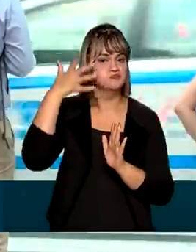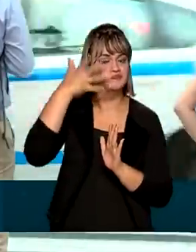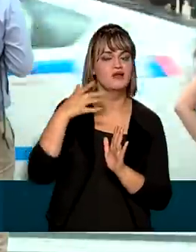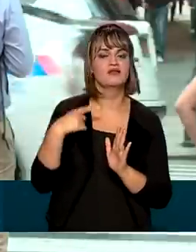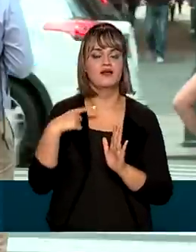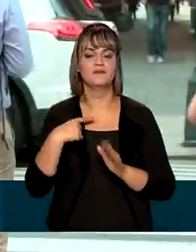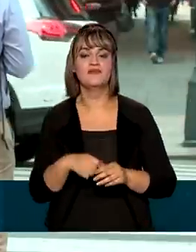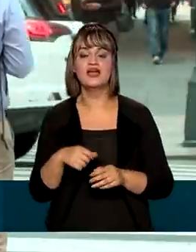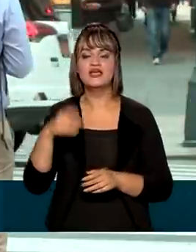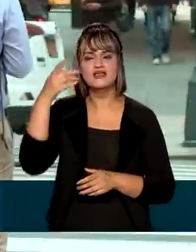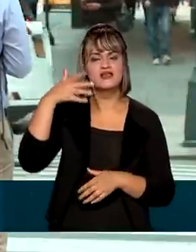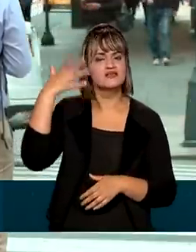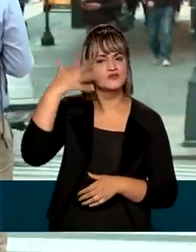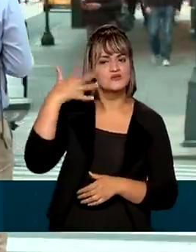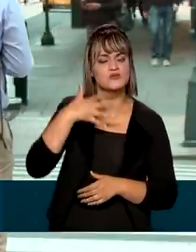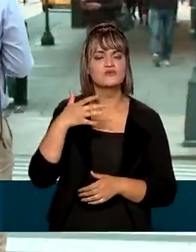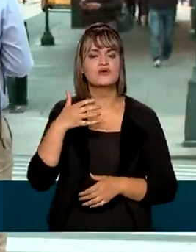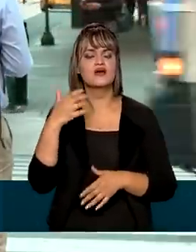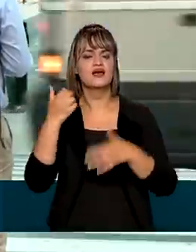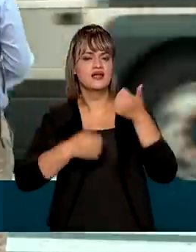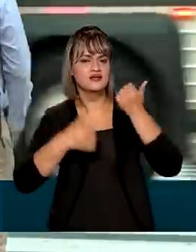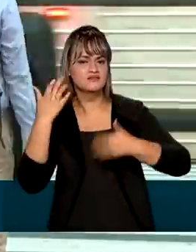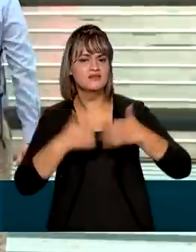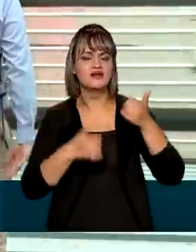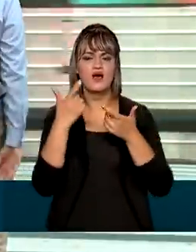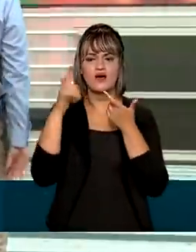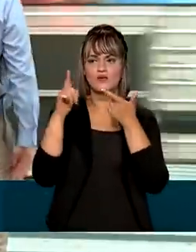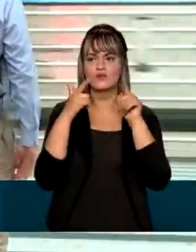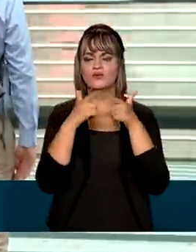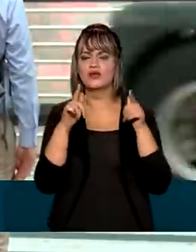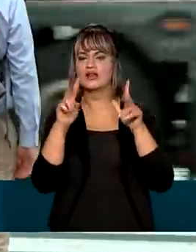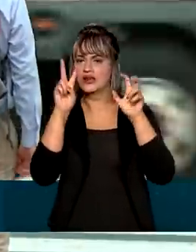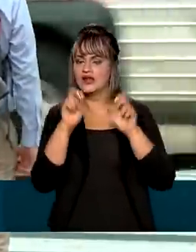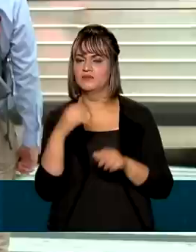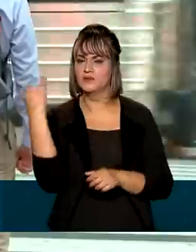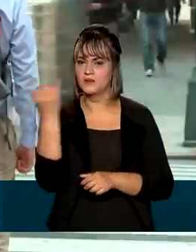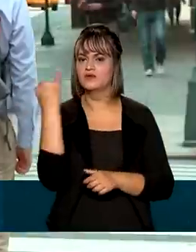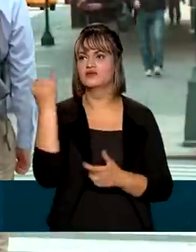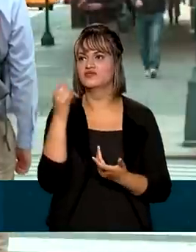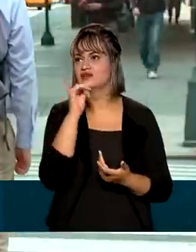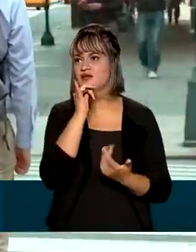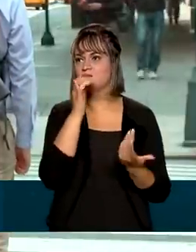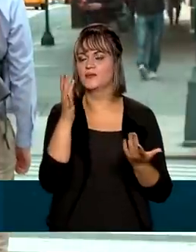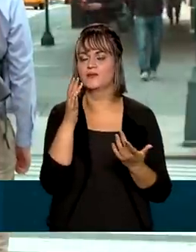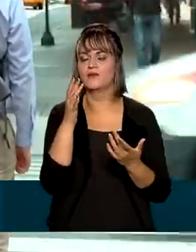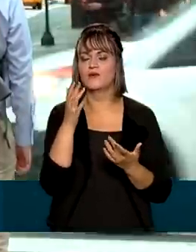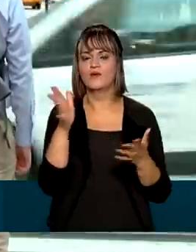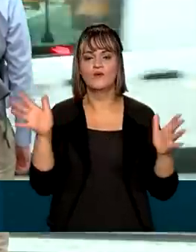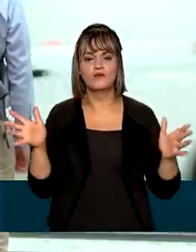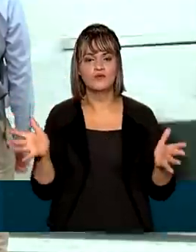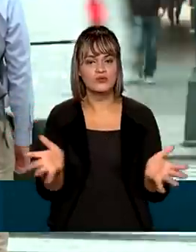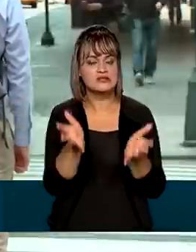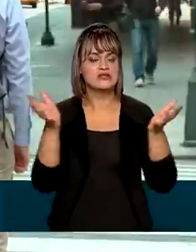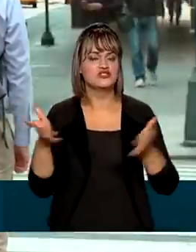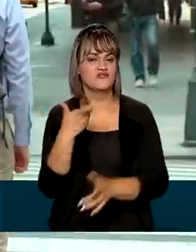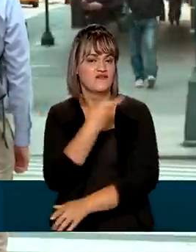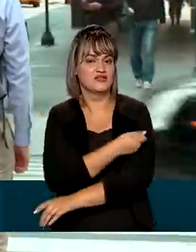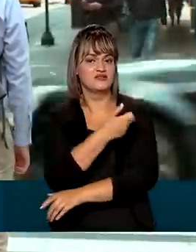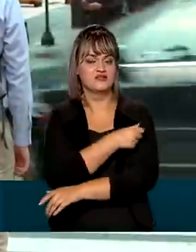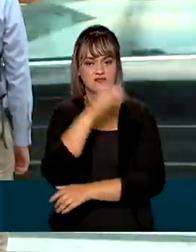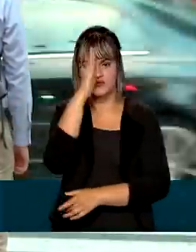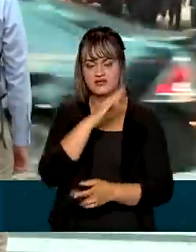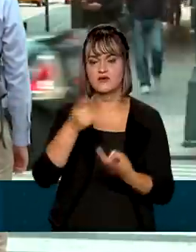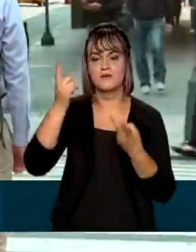E nesse discurso, o presidente Jair Bolsonaro deve tratar sobre assuntos importantes, como a campanha de vacinação no Brasil,